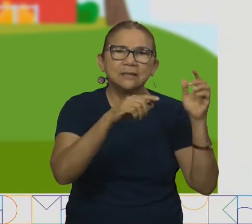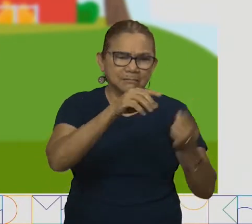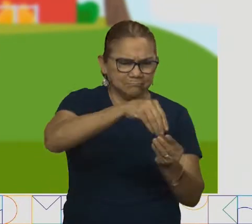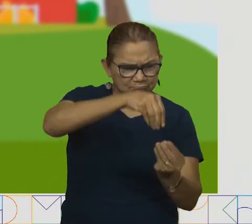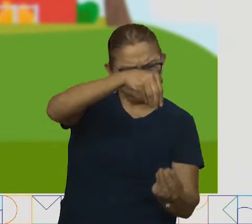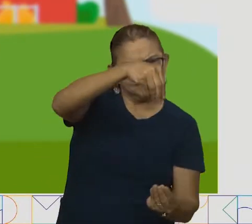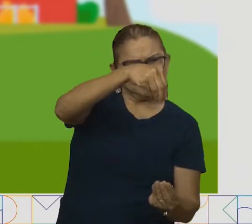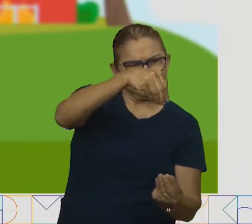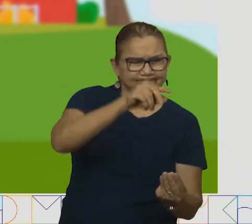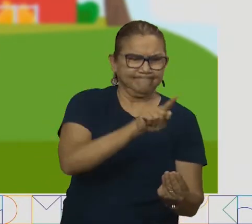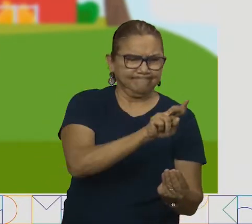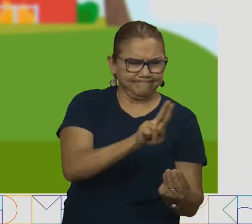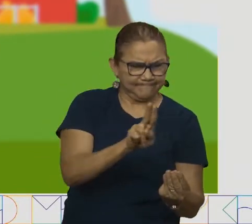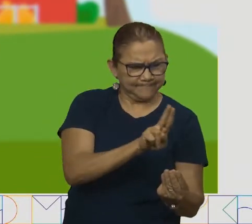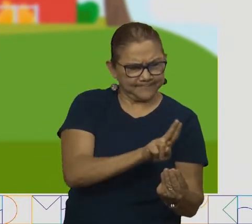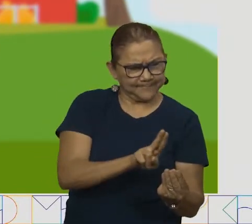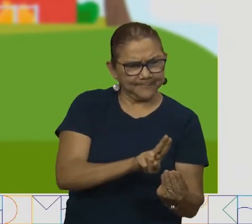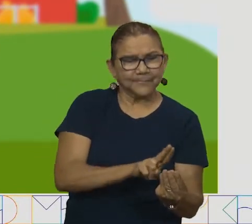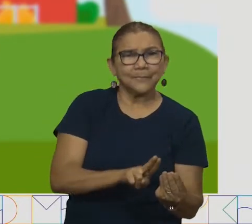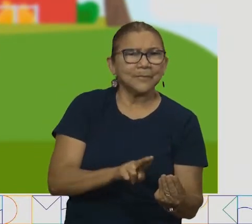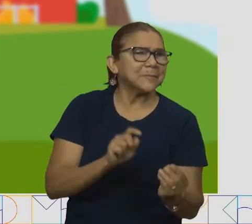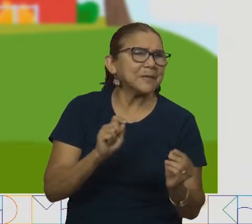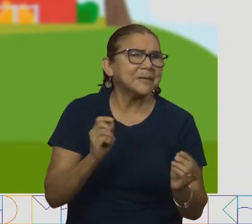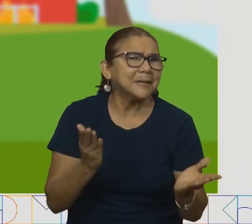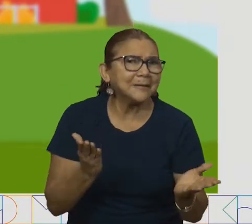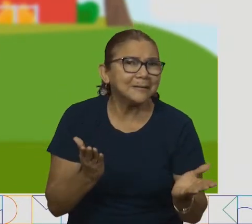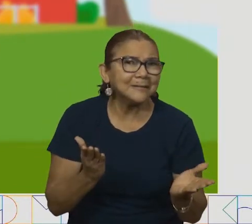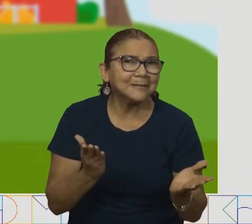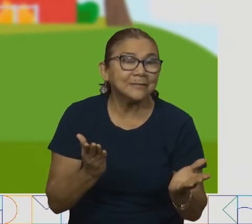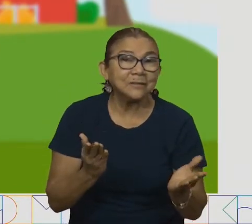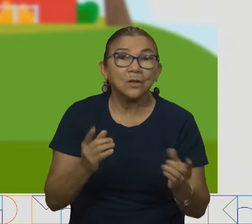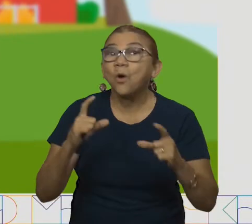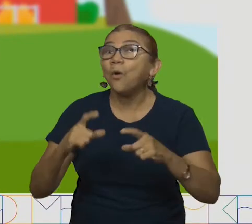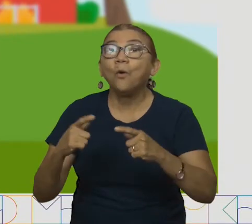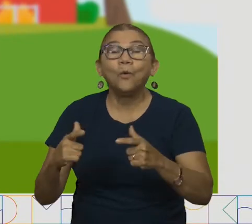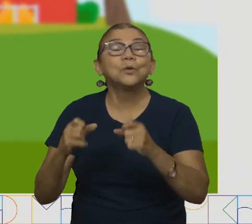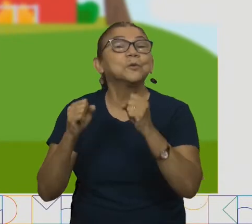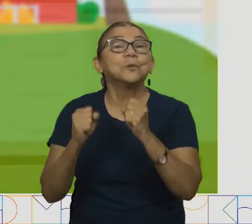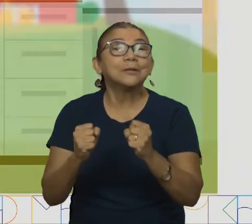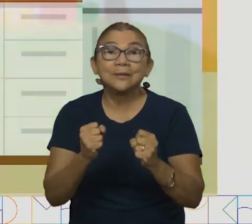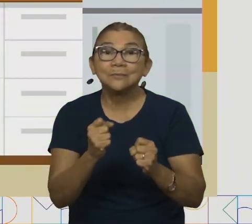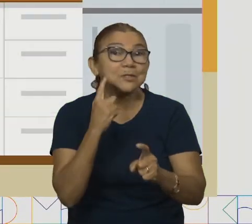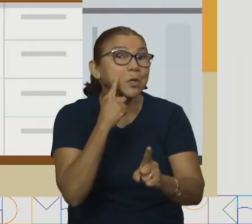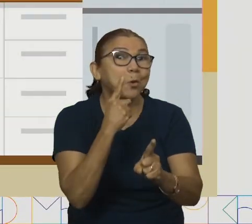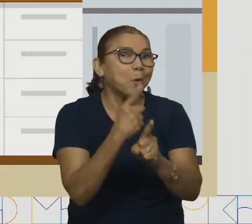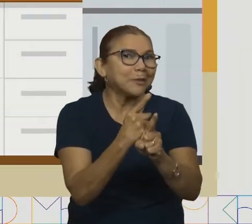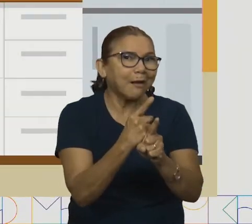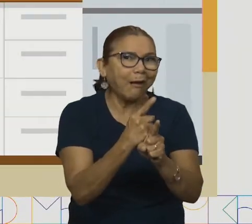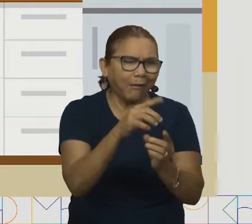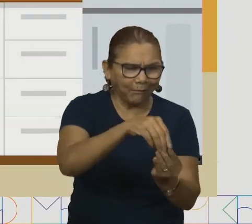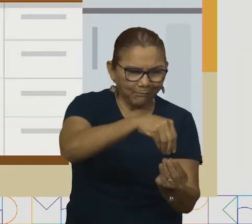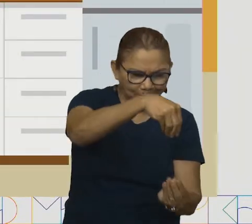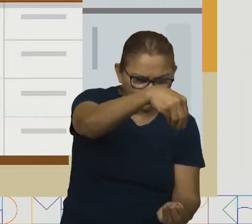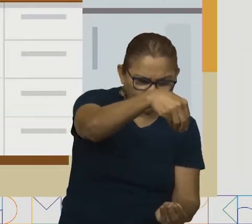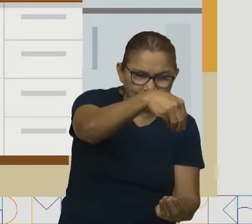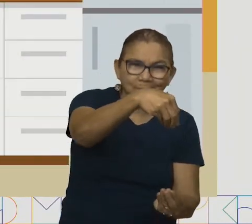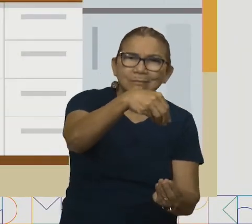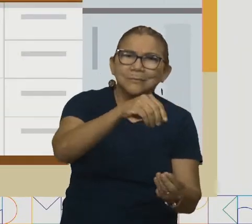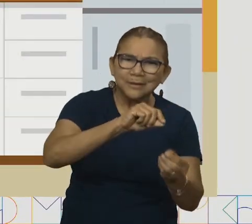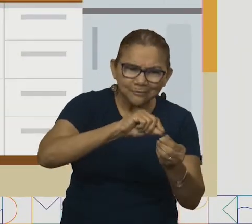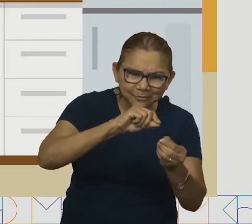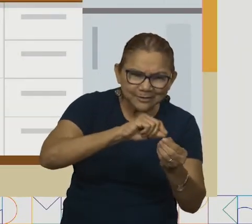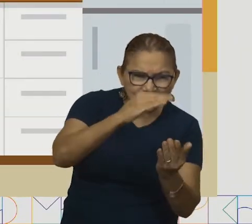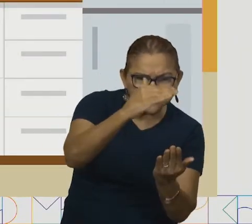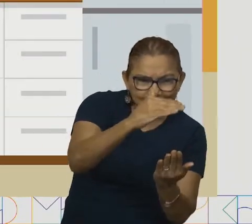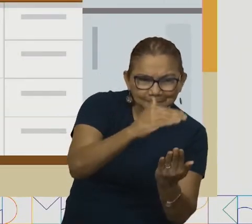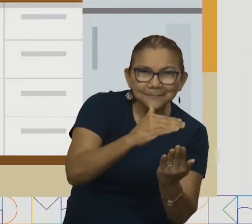sabe para que servem as receitas? Em que lugar podemos encontrar as receitas? Vocês sabiam que existem pessoas